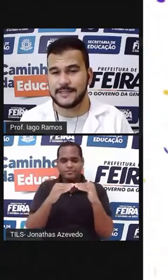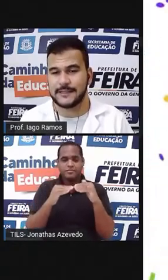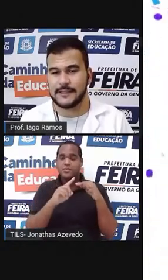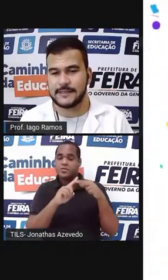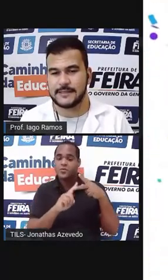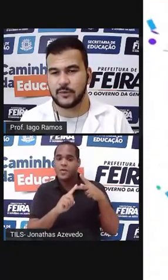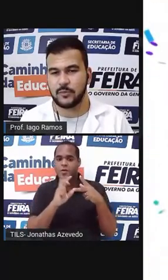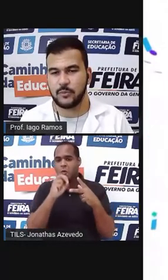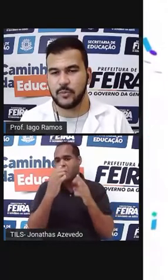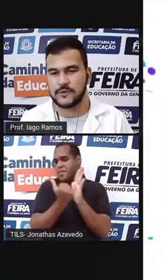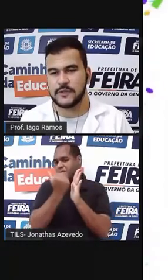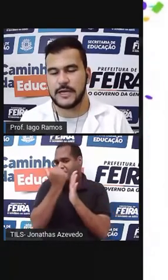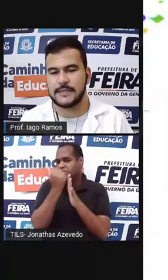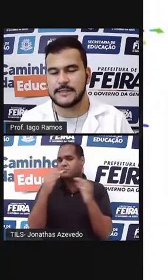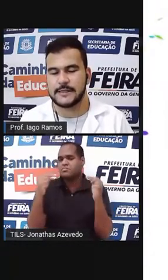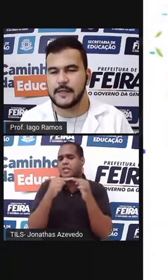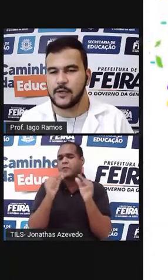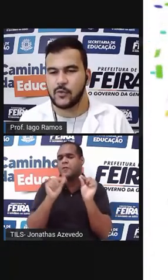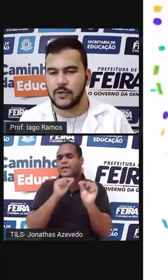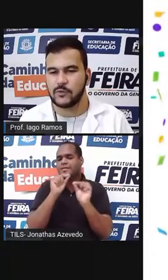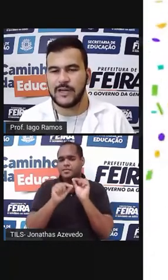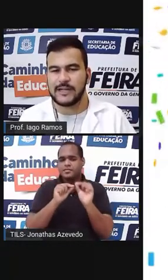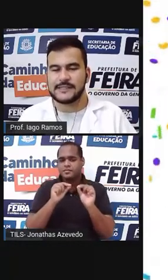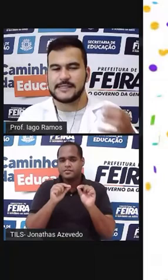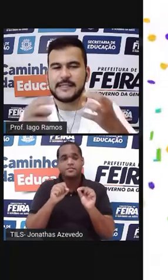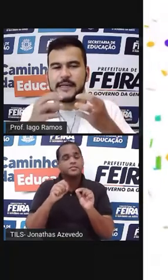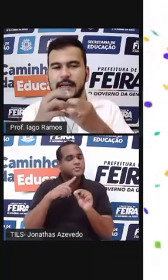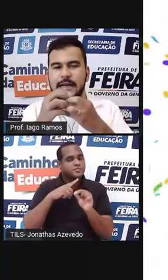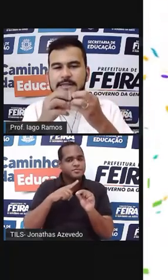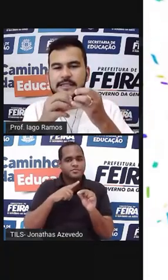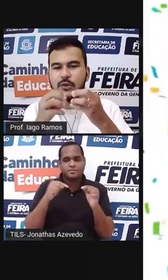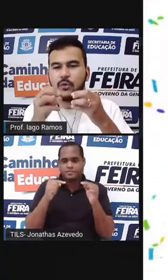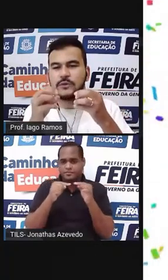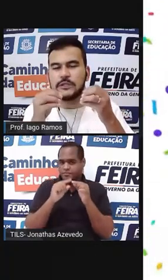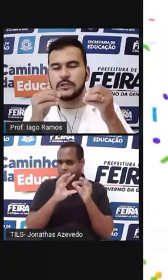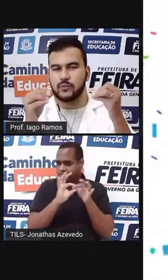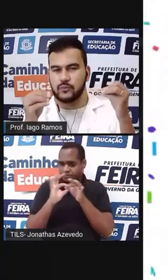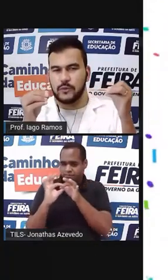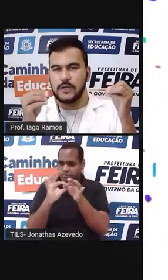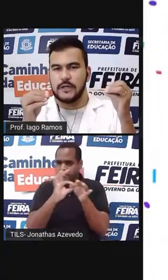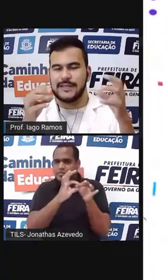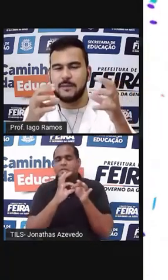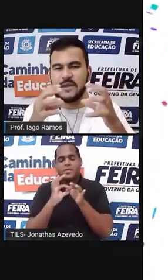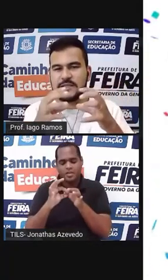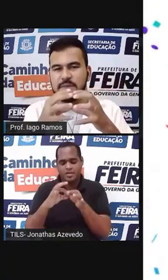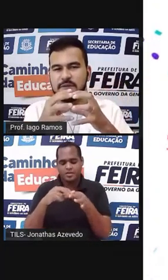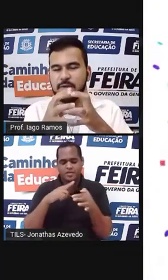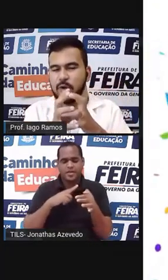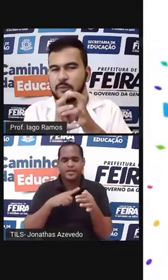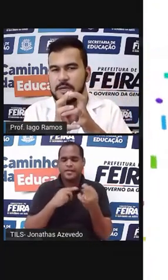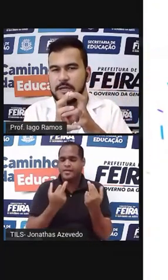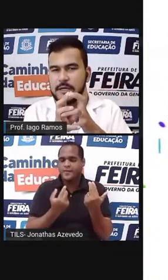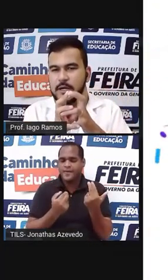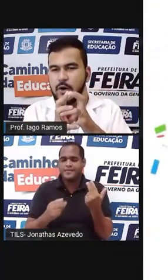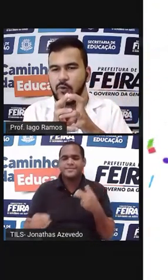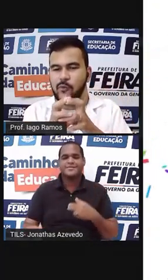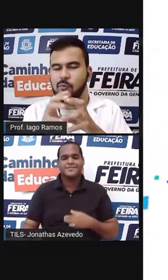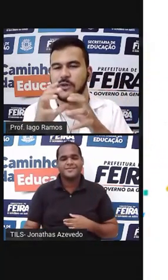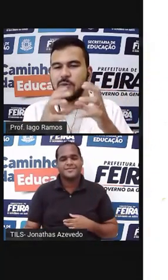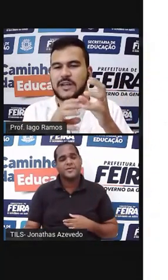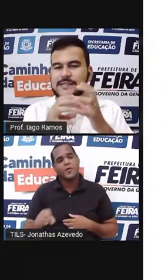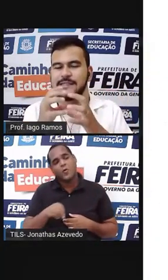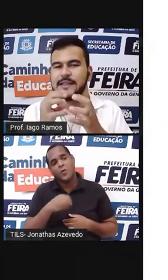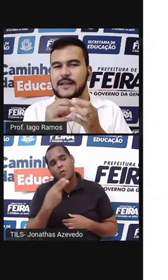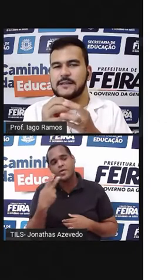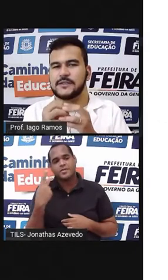ou mais grandezas são proporcionais? Quando elas se relacionam da mesma forma ou